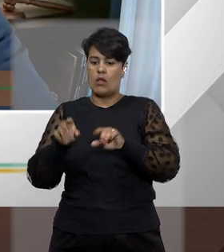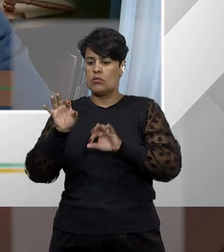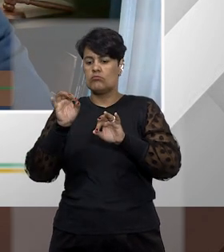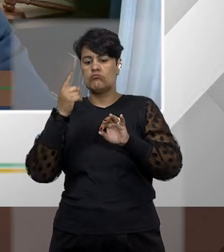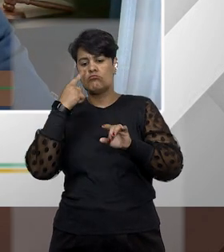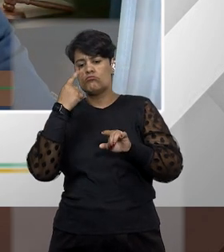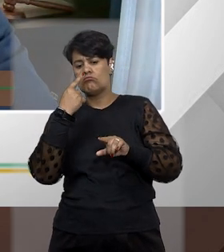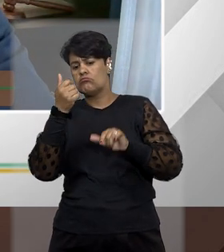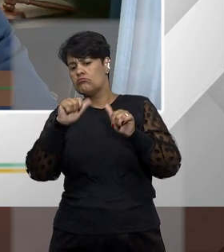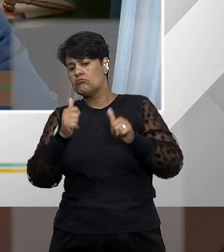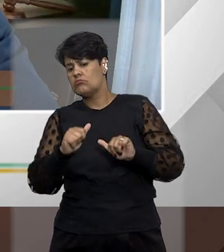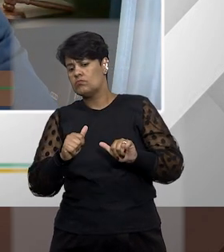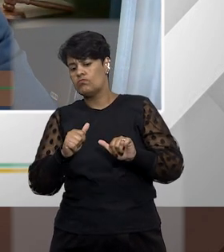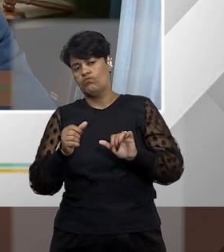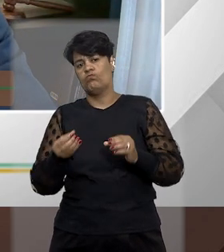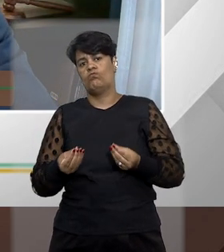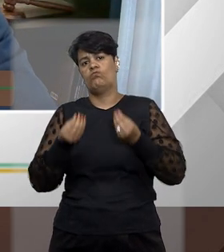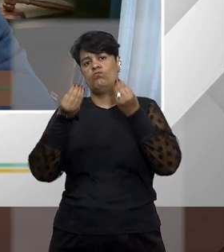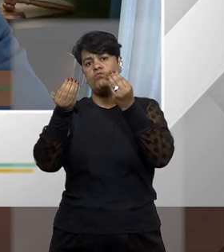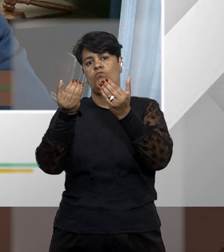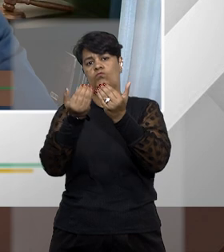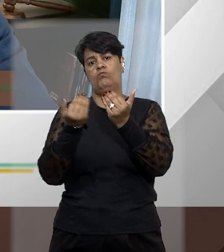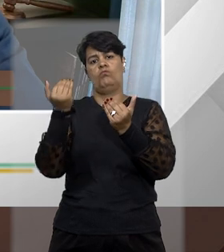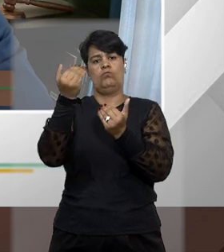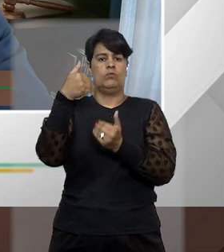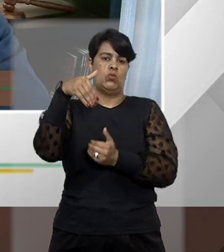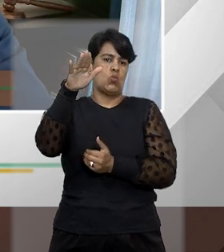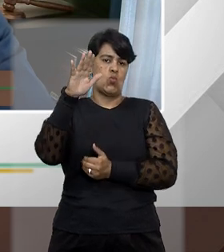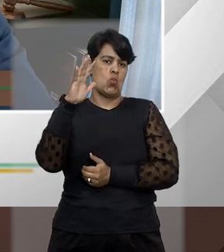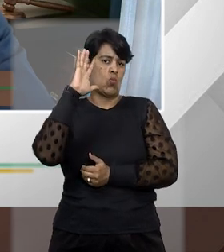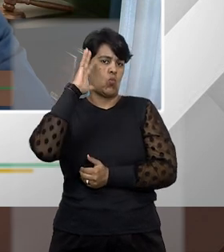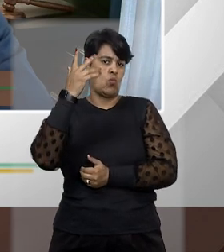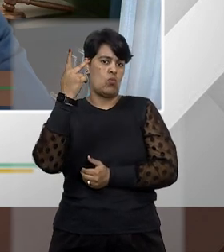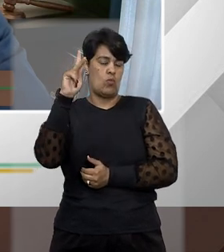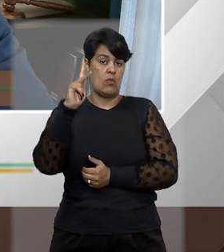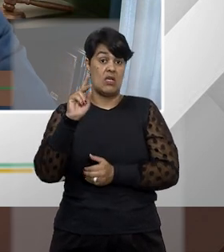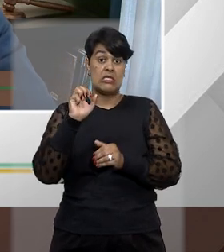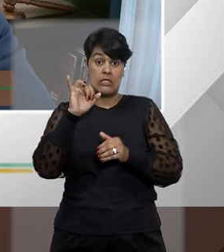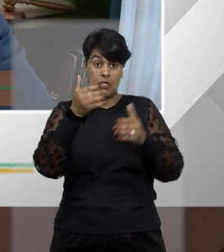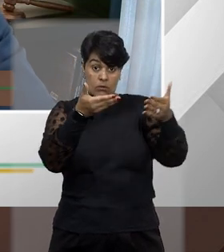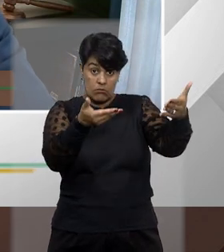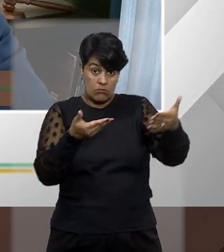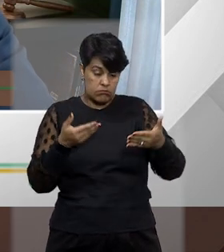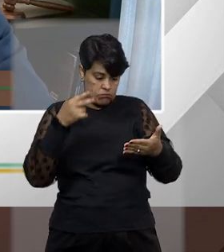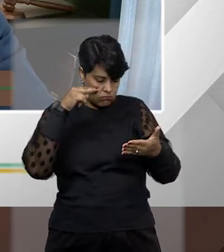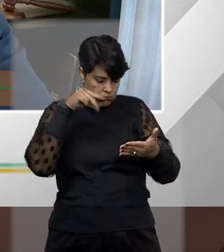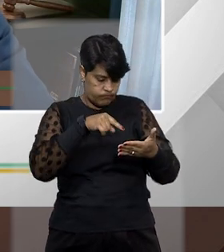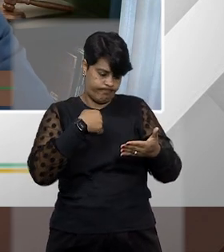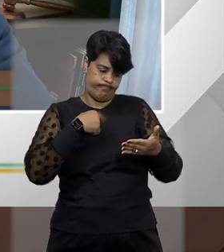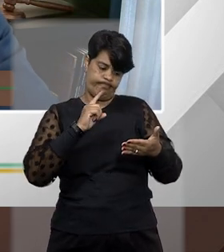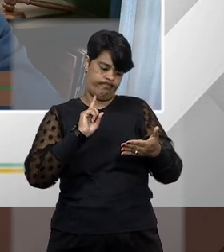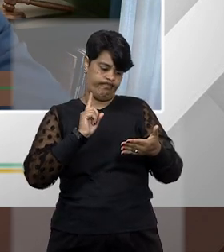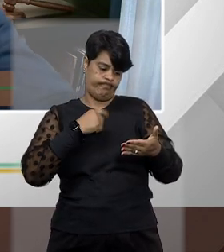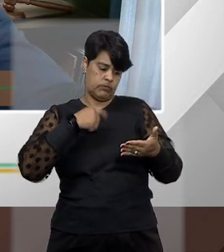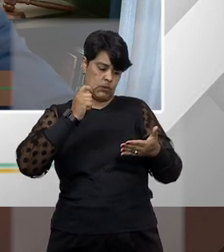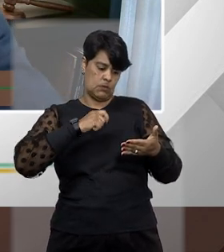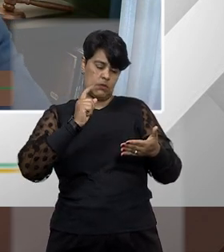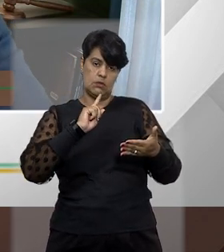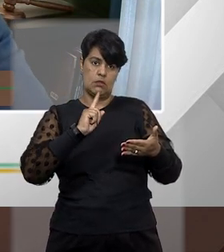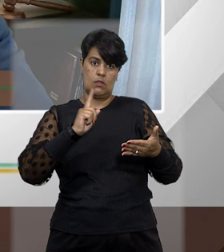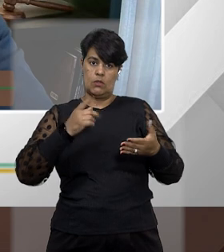competente então o juiz ao se deparar com uma questão de incompetência ele